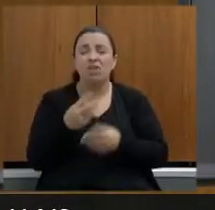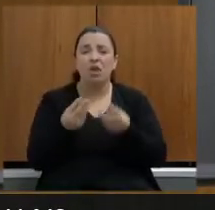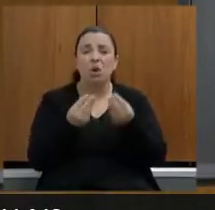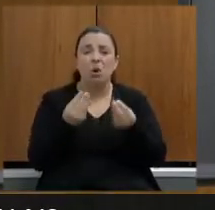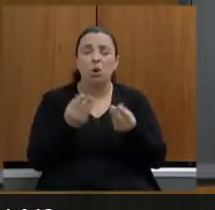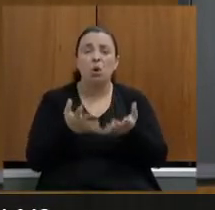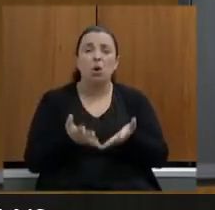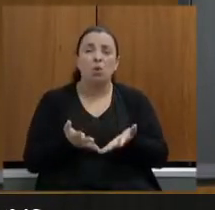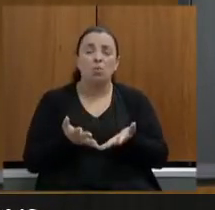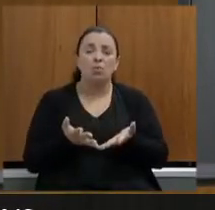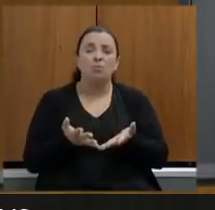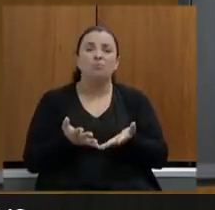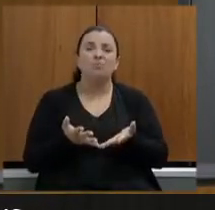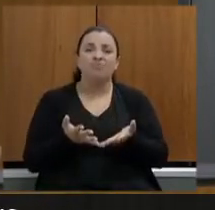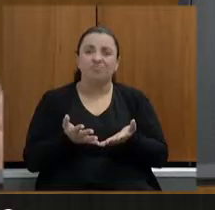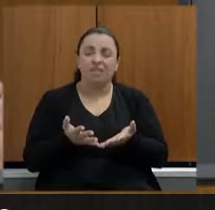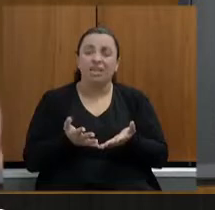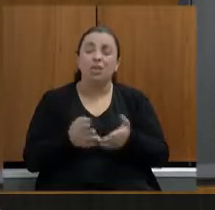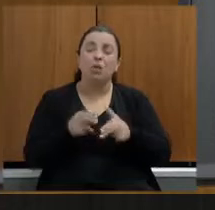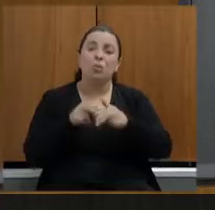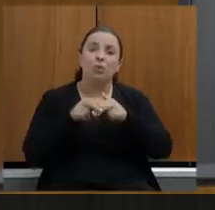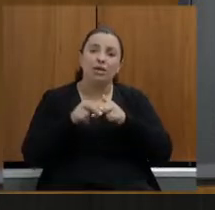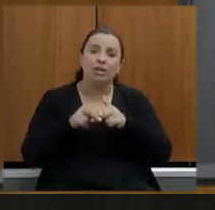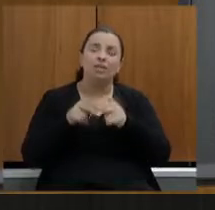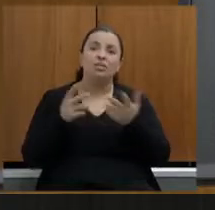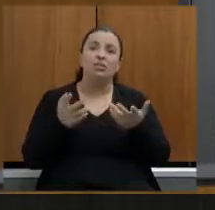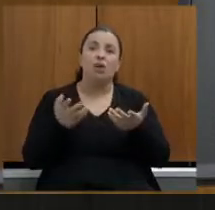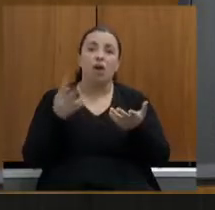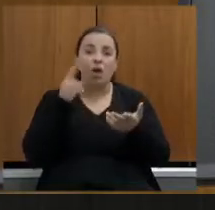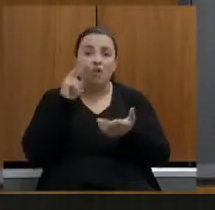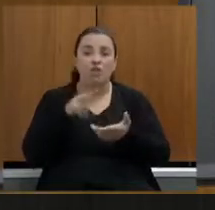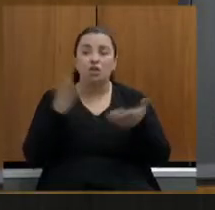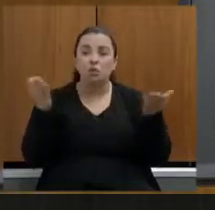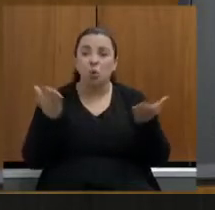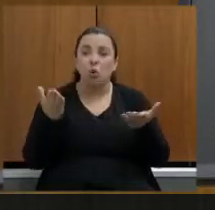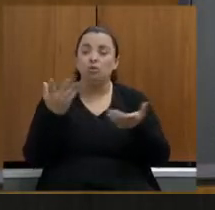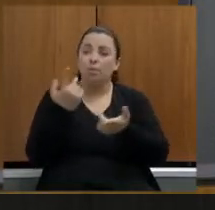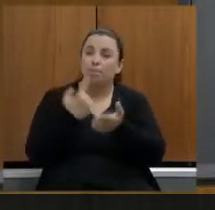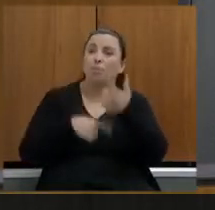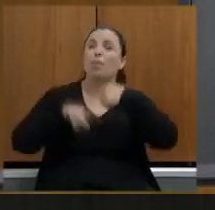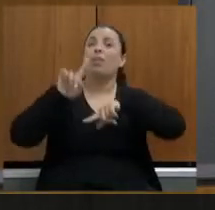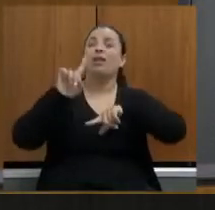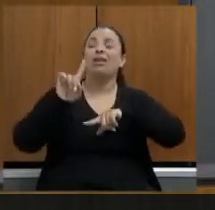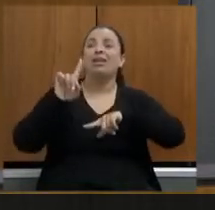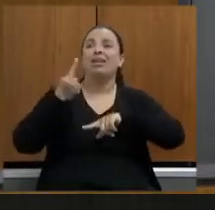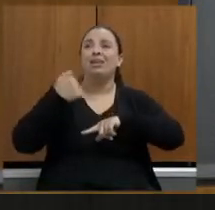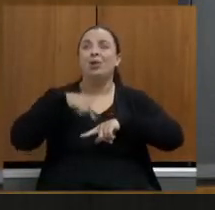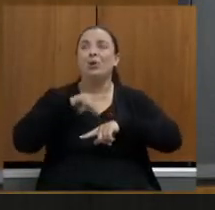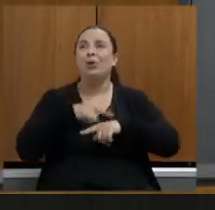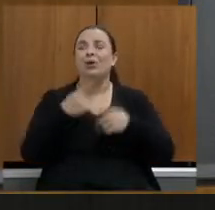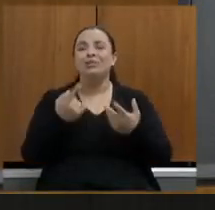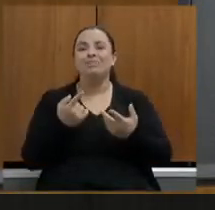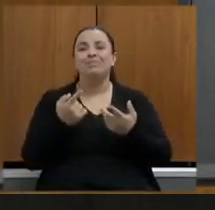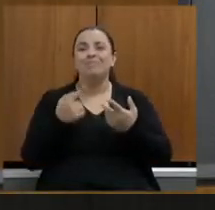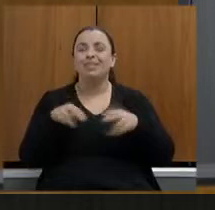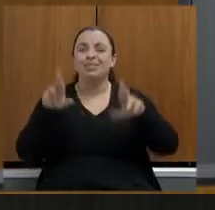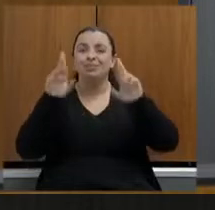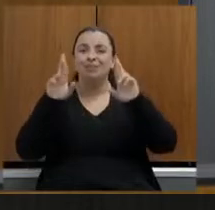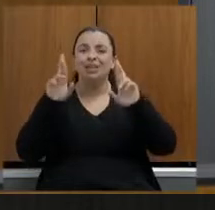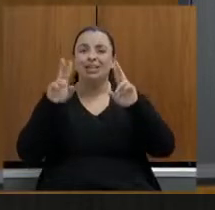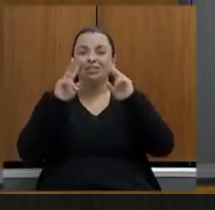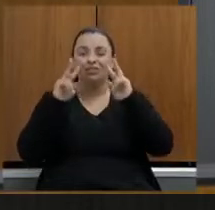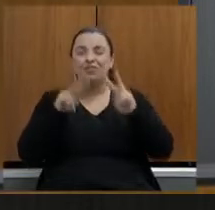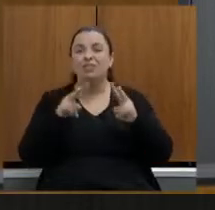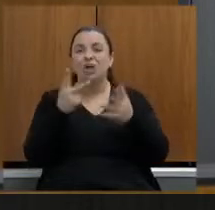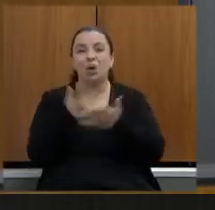e por isso então a nossa aguerrida vontade de ver essa repactuação acontecer mas hoje